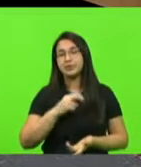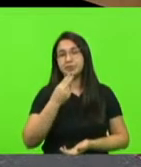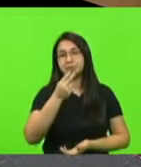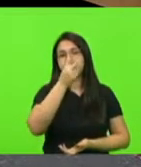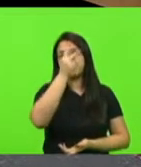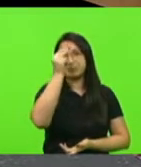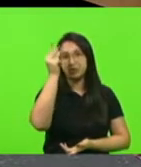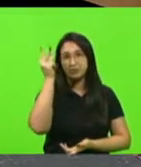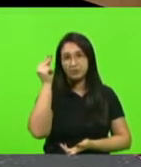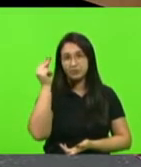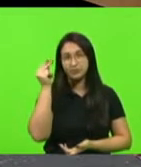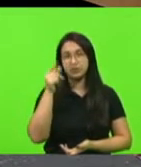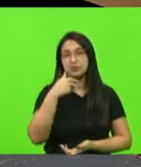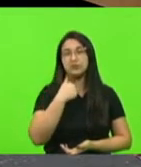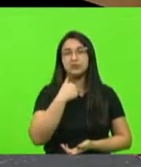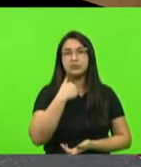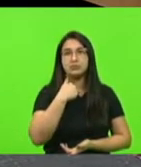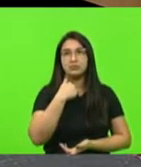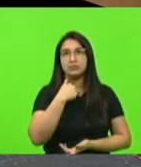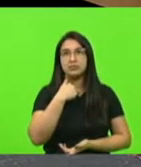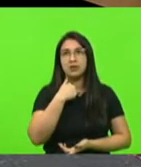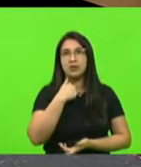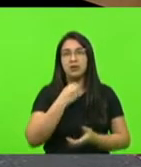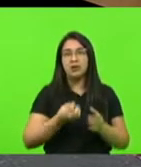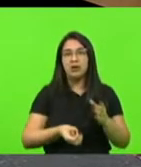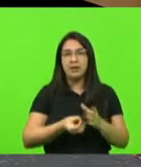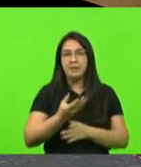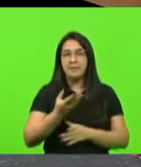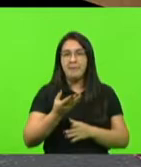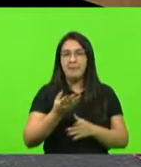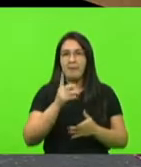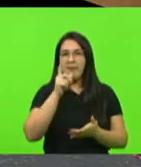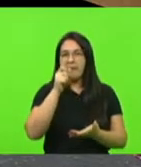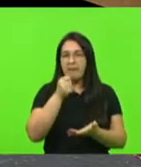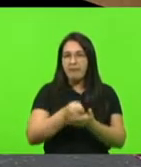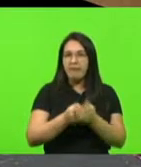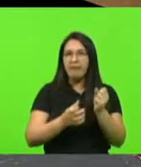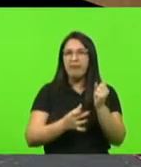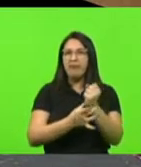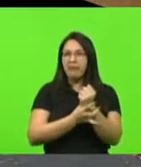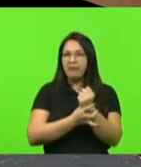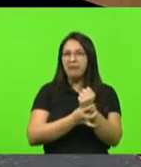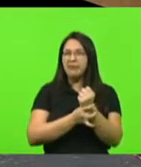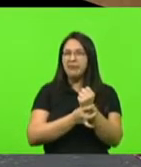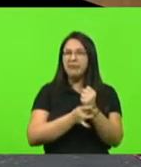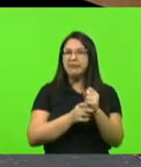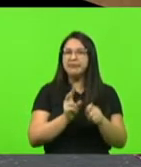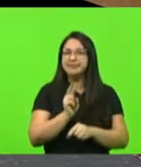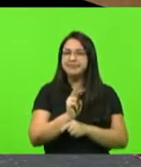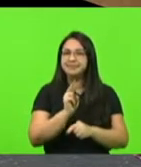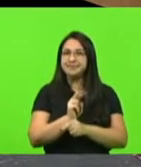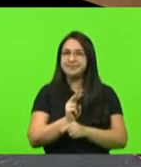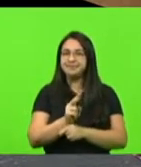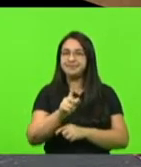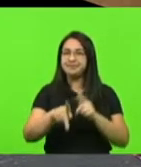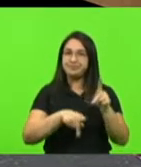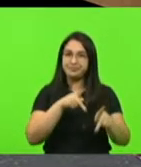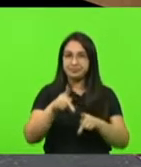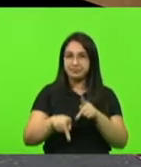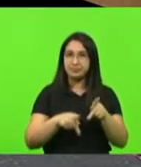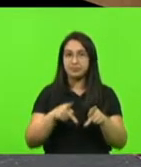acabe não podendo criar nenhuma medida de proteção para a população. Portanto, eu peço,